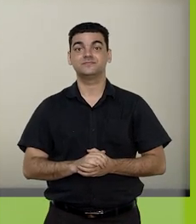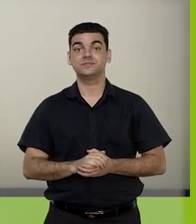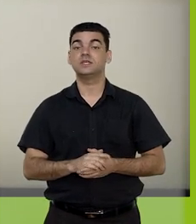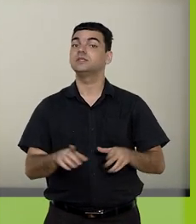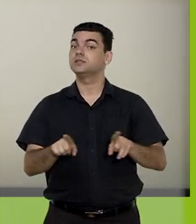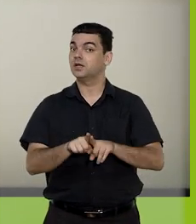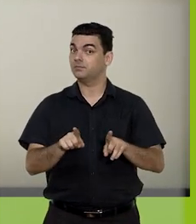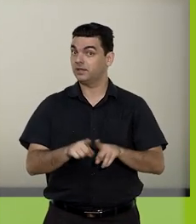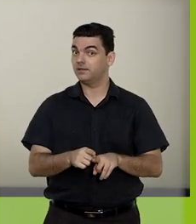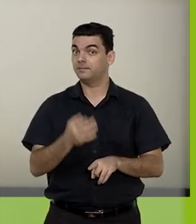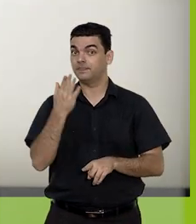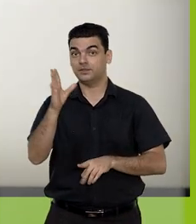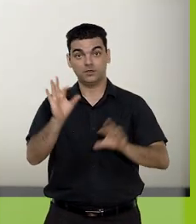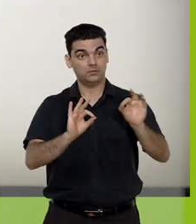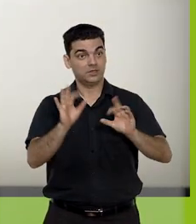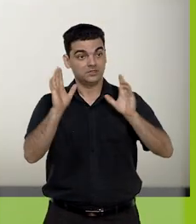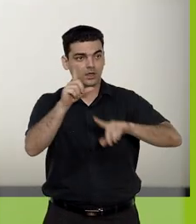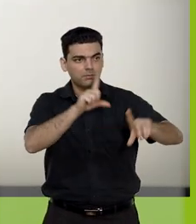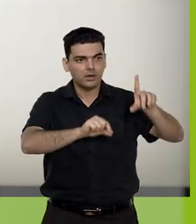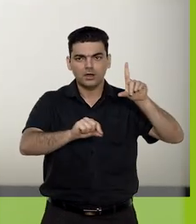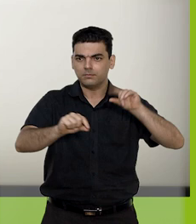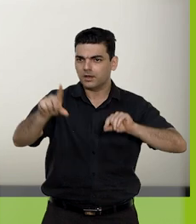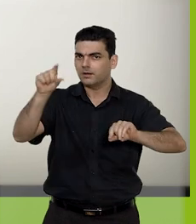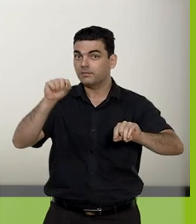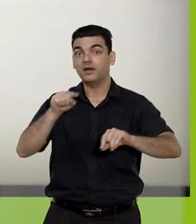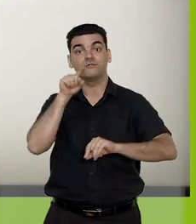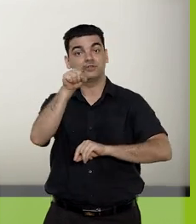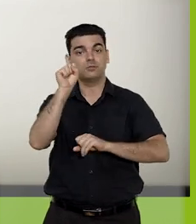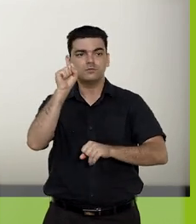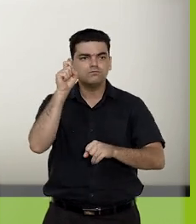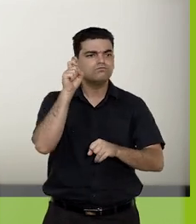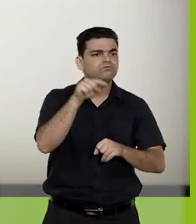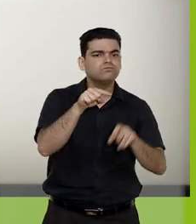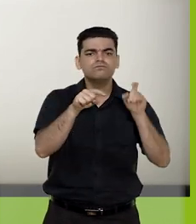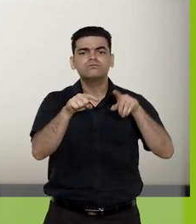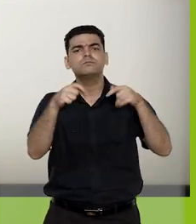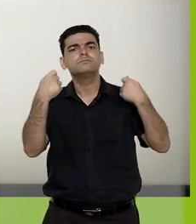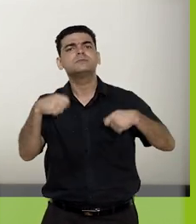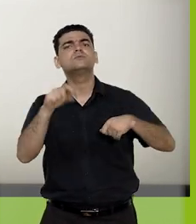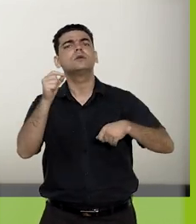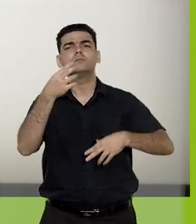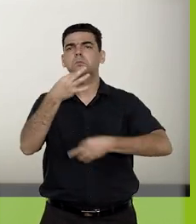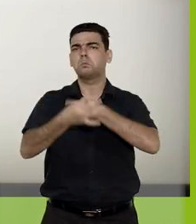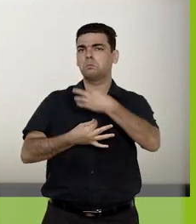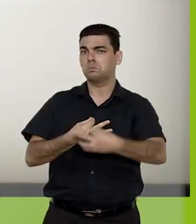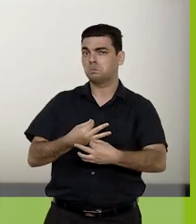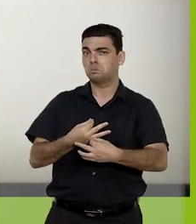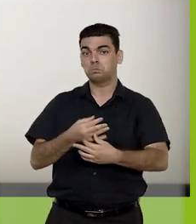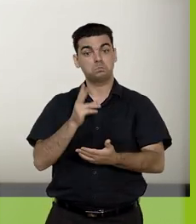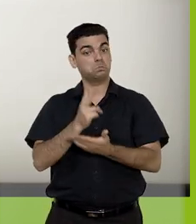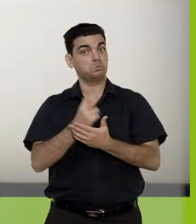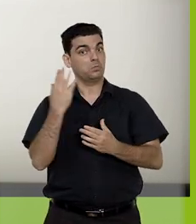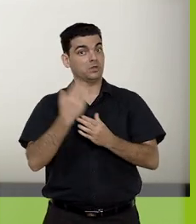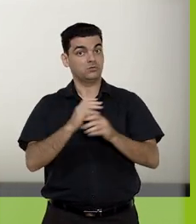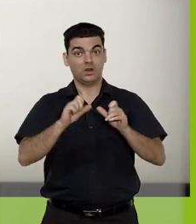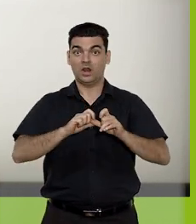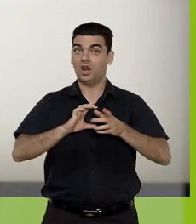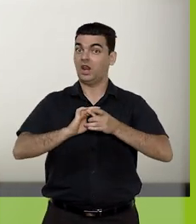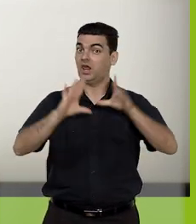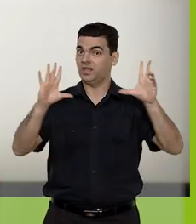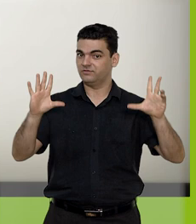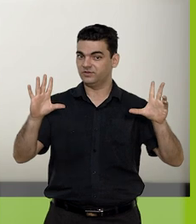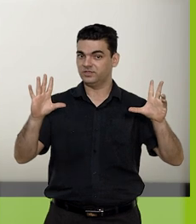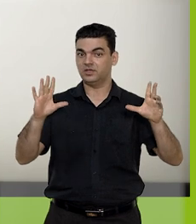Com as unidades selecionadas, é possível ainda marcar, de acordo com a necessidade, as opções manter processo